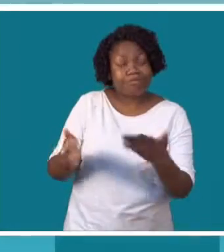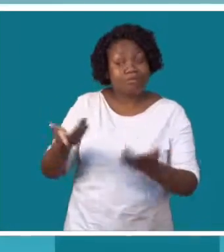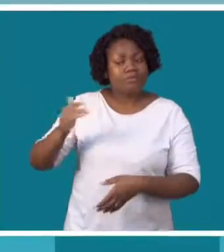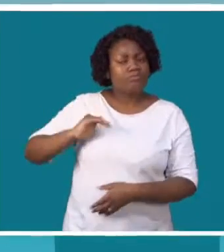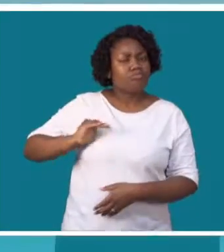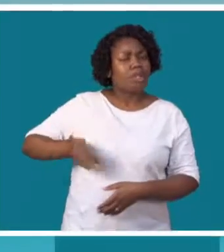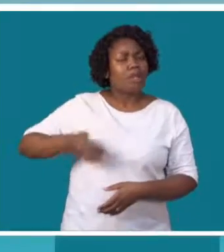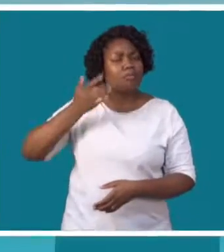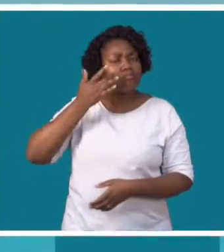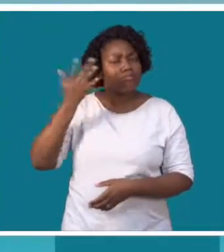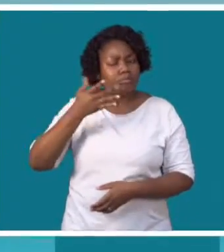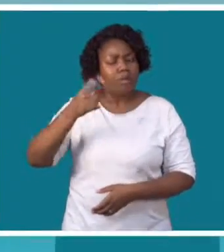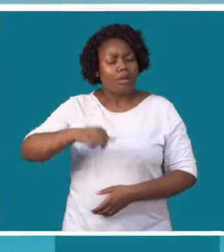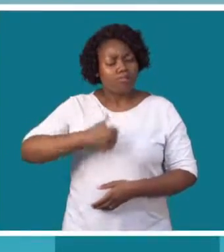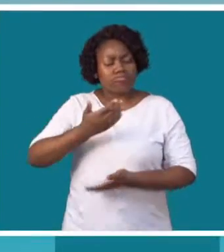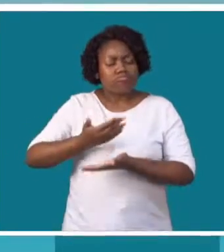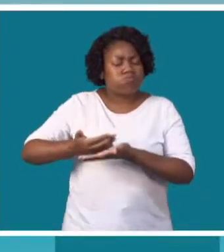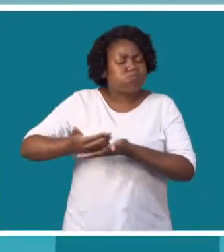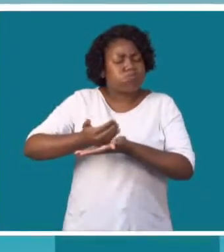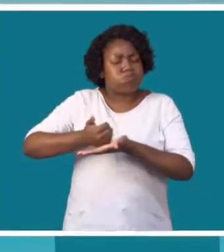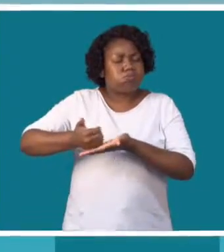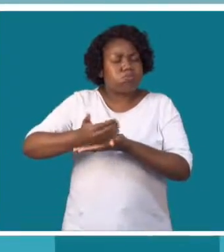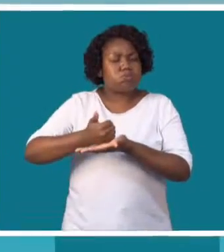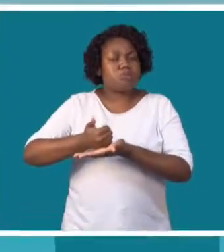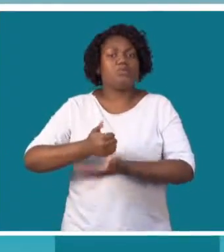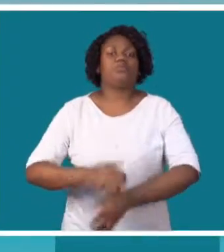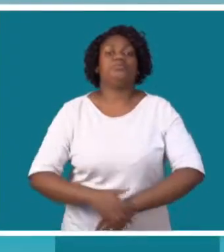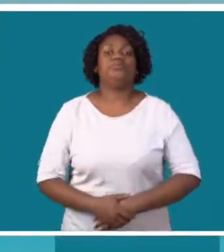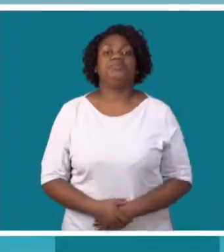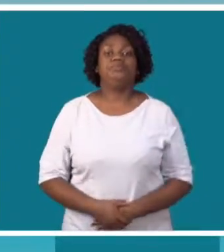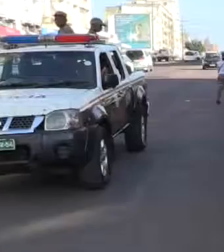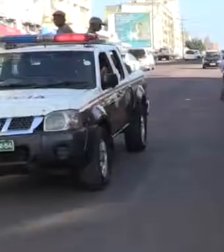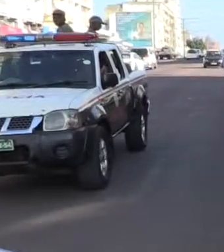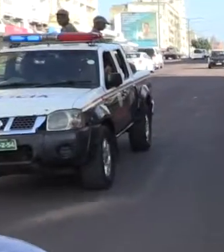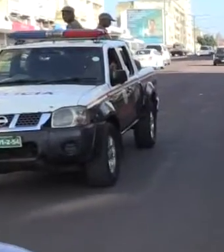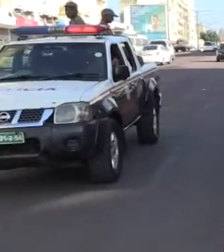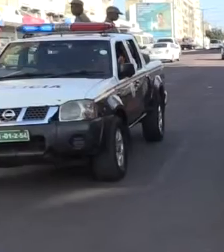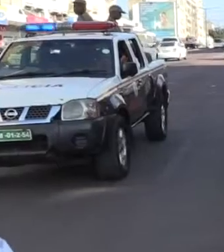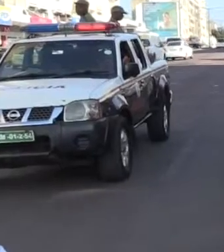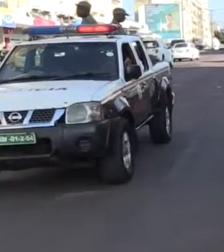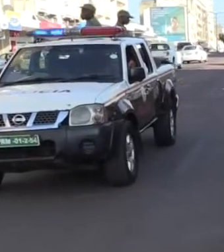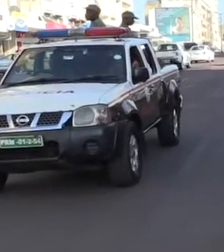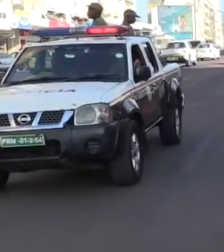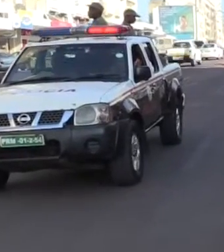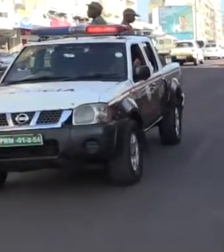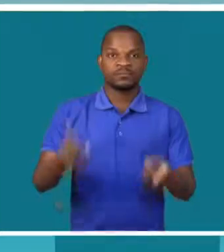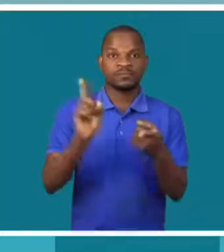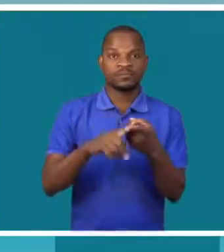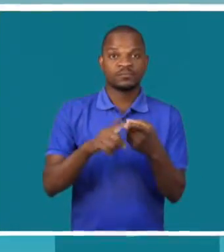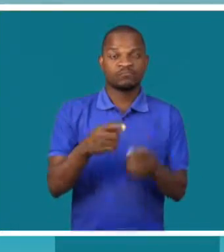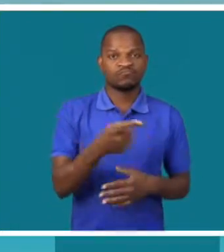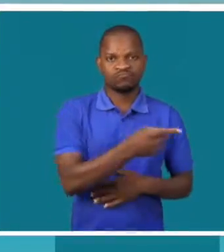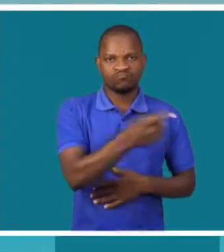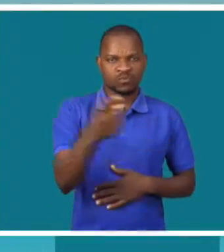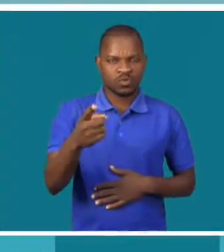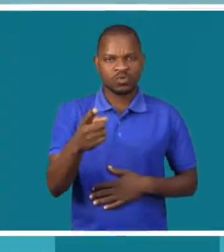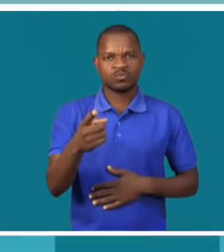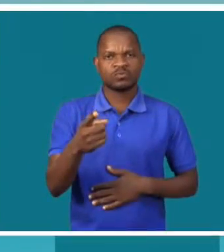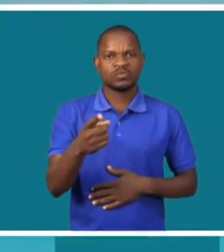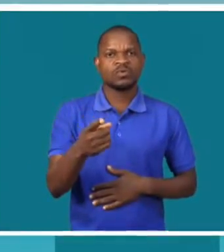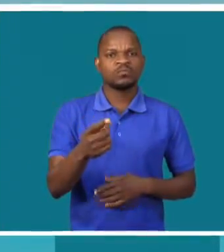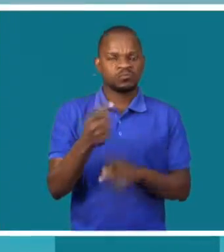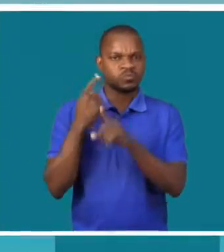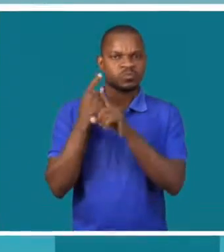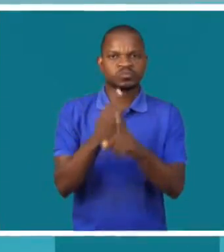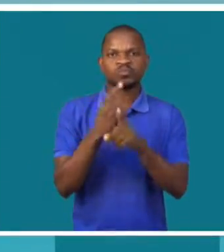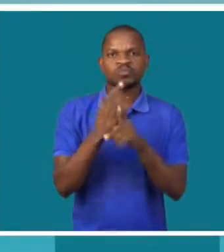na cidade de Maputo, garante que estão criadas as condições para o empoderamento da mulher albina. E elas estão asseguradas